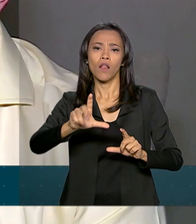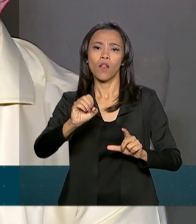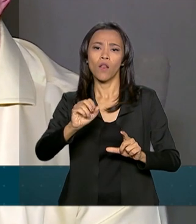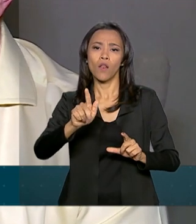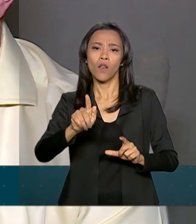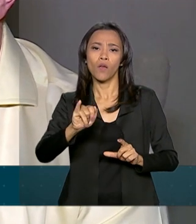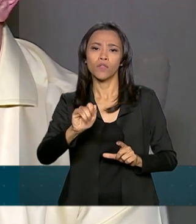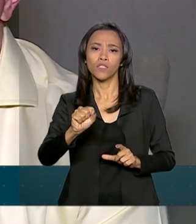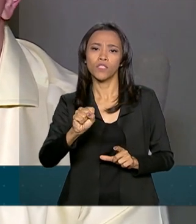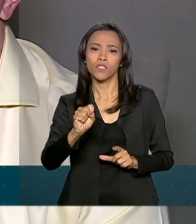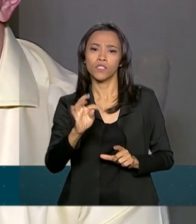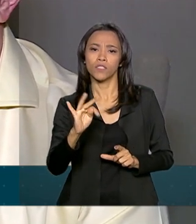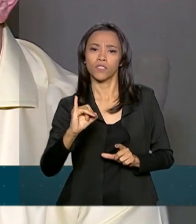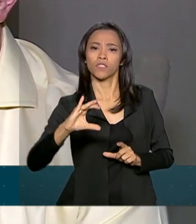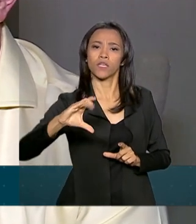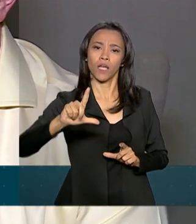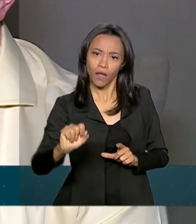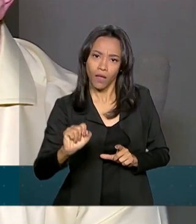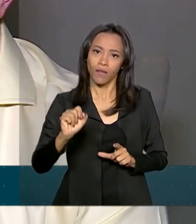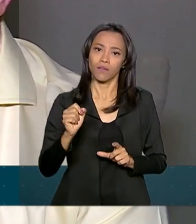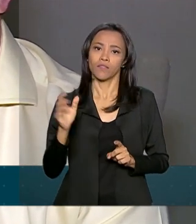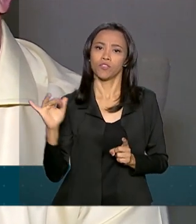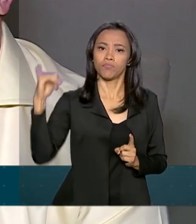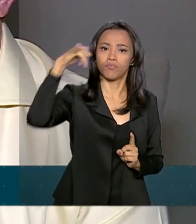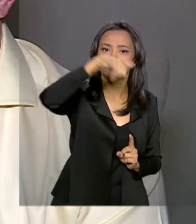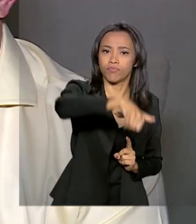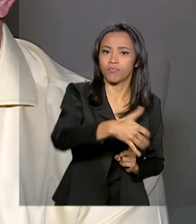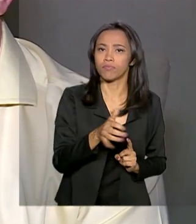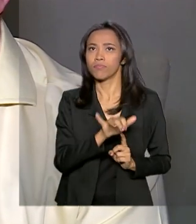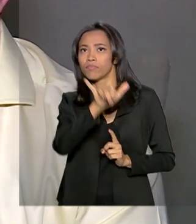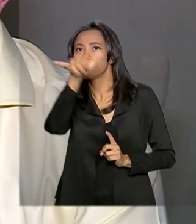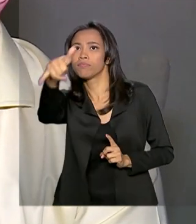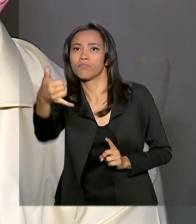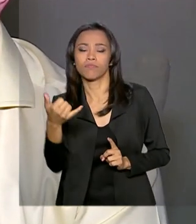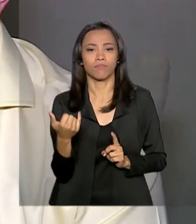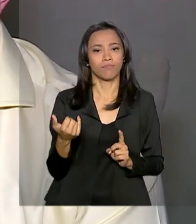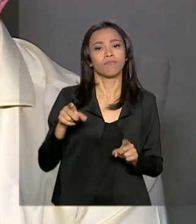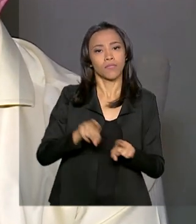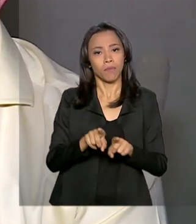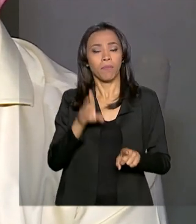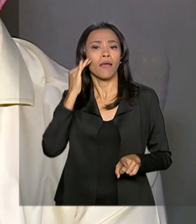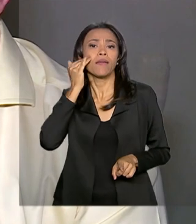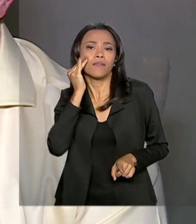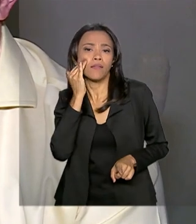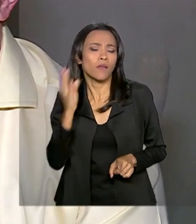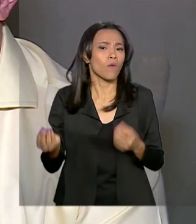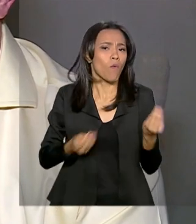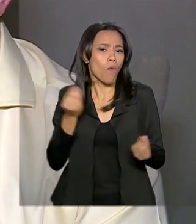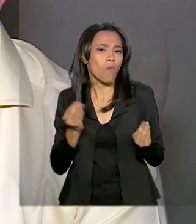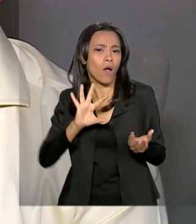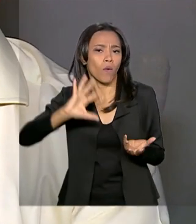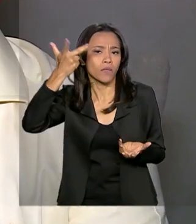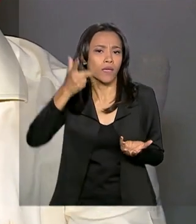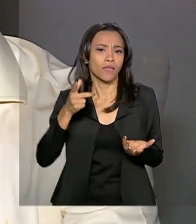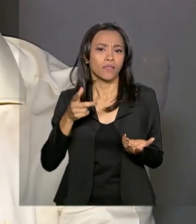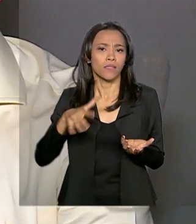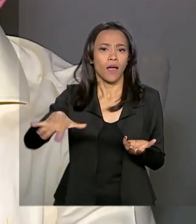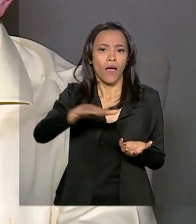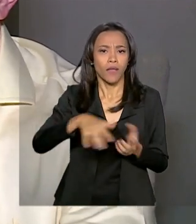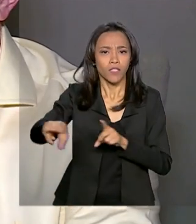A infraestrutura produtiva, então você entende os arranjos locais produtivos, sistemas produtivos,